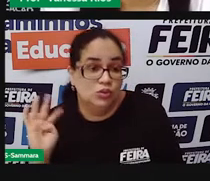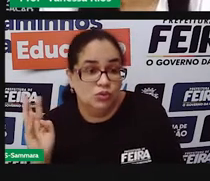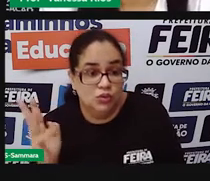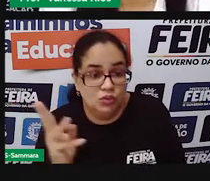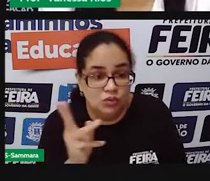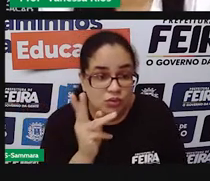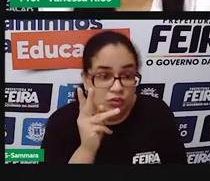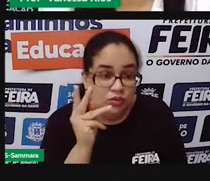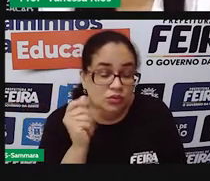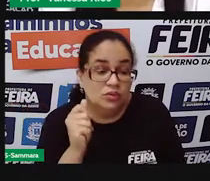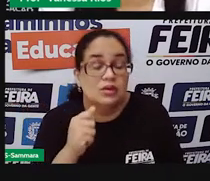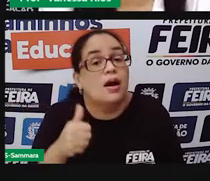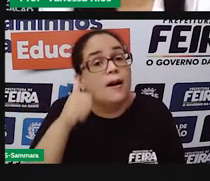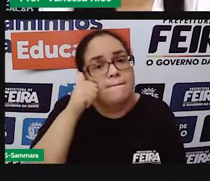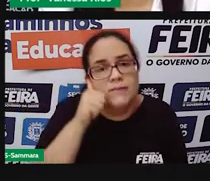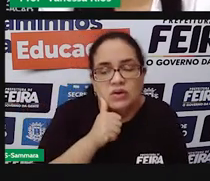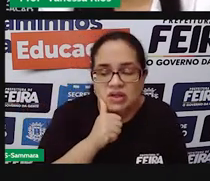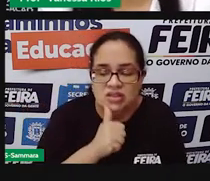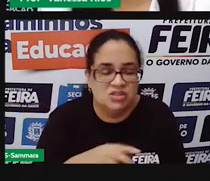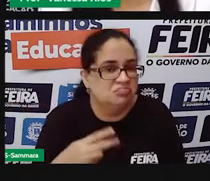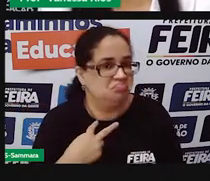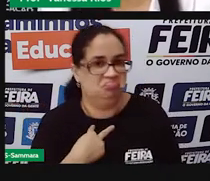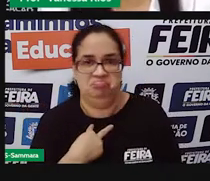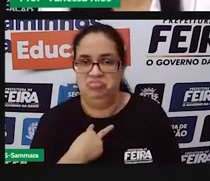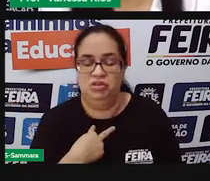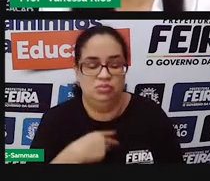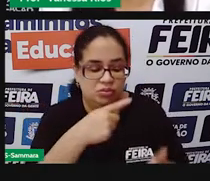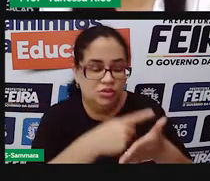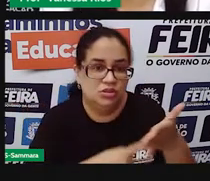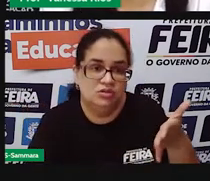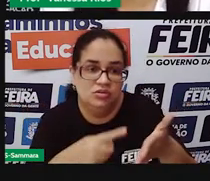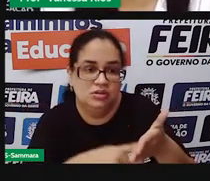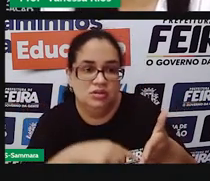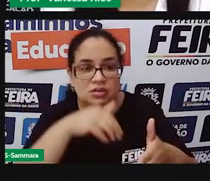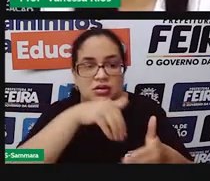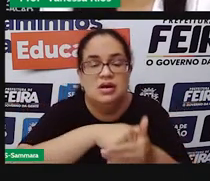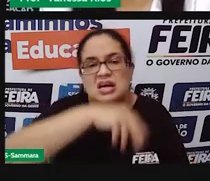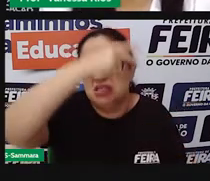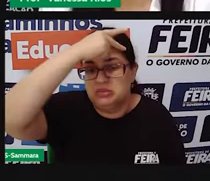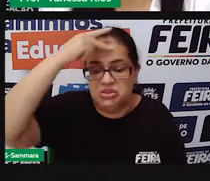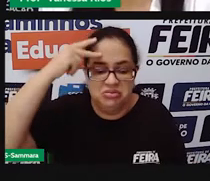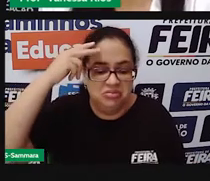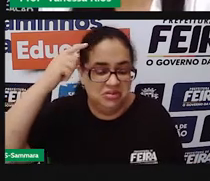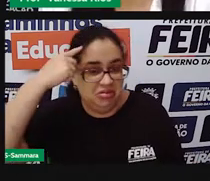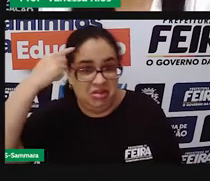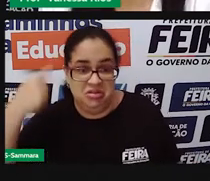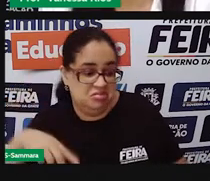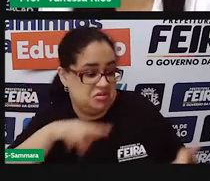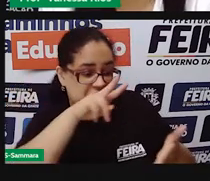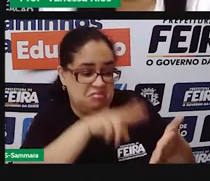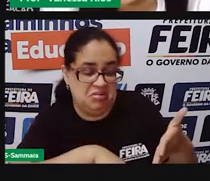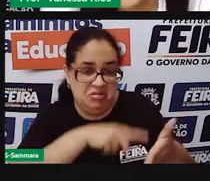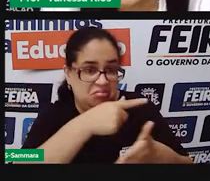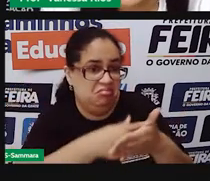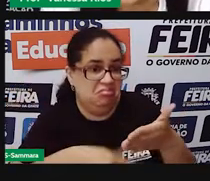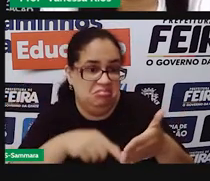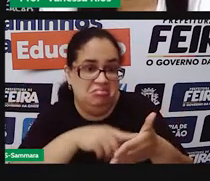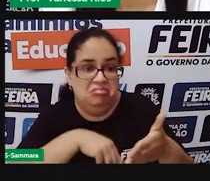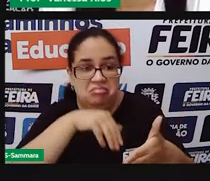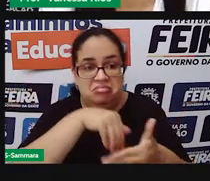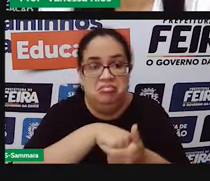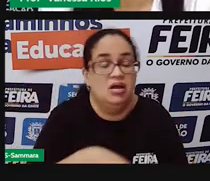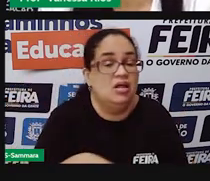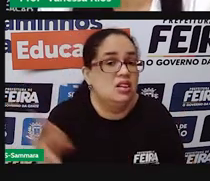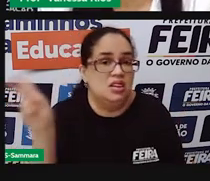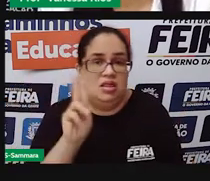votar, que as mulheres, por exemplo, não votavam, que as pessoas mais pobres não votavam, nem sequer podiam, né, se candidatar.